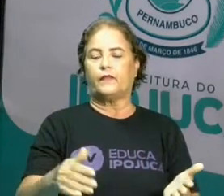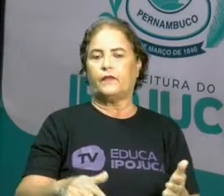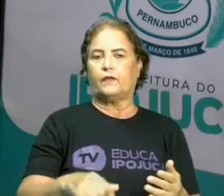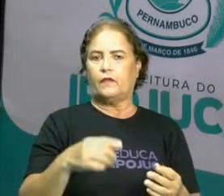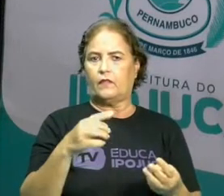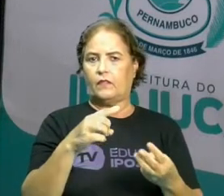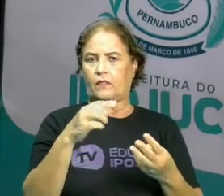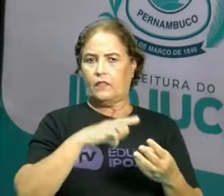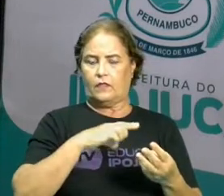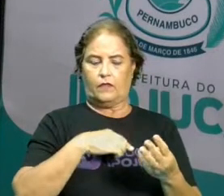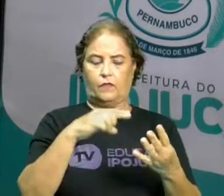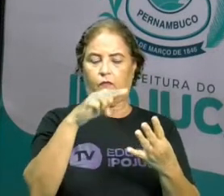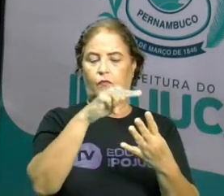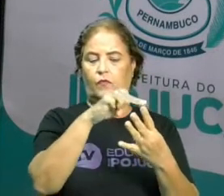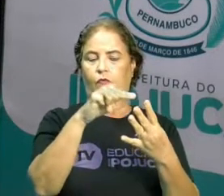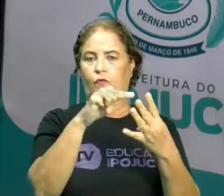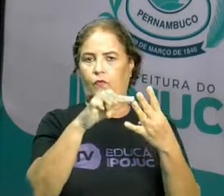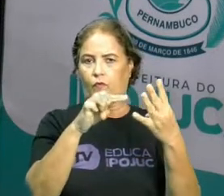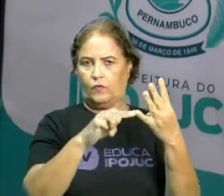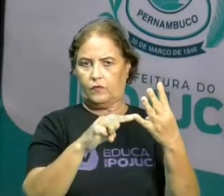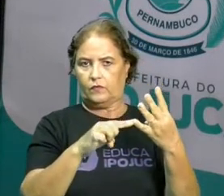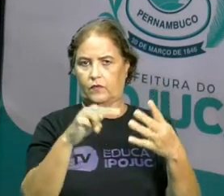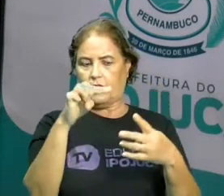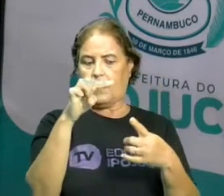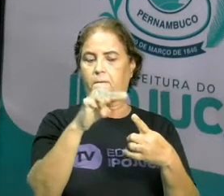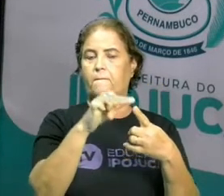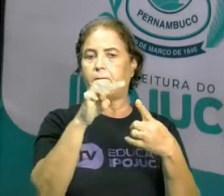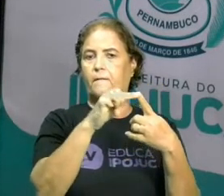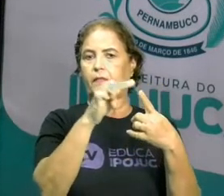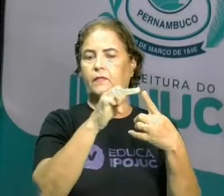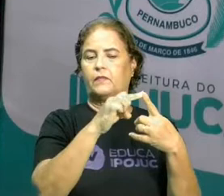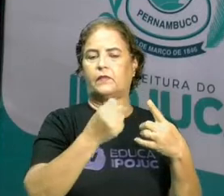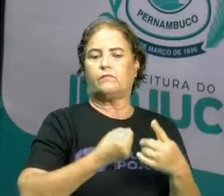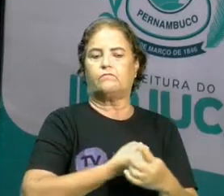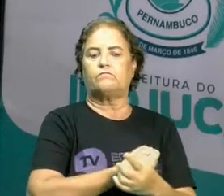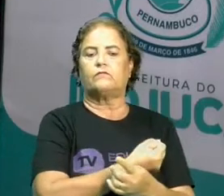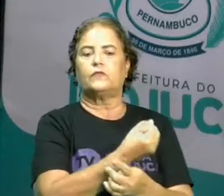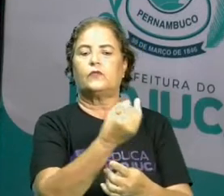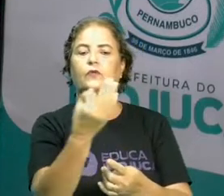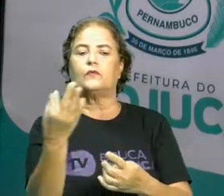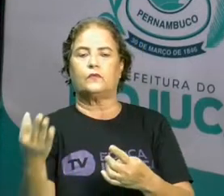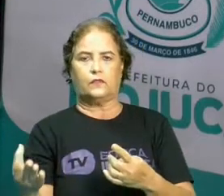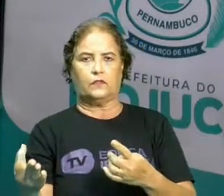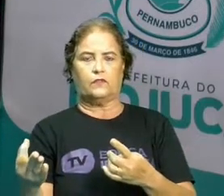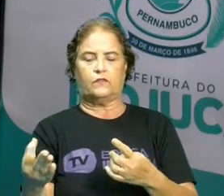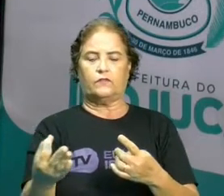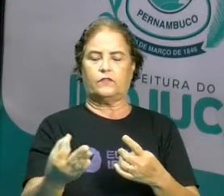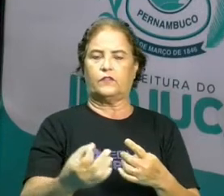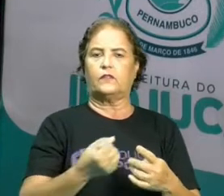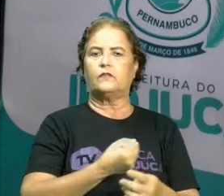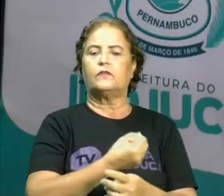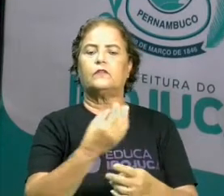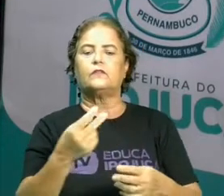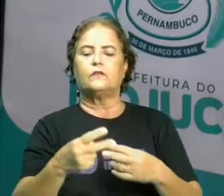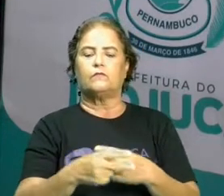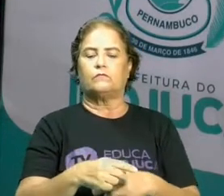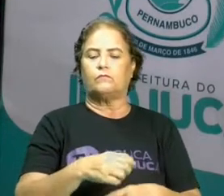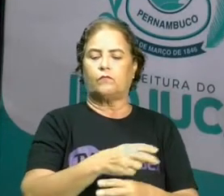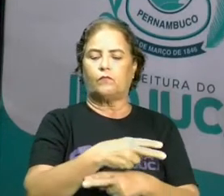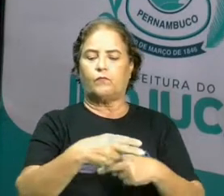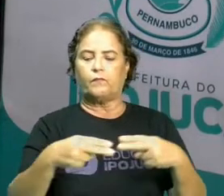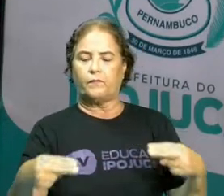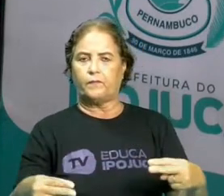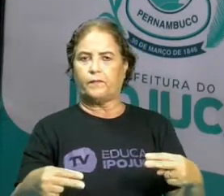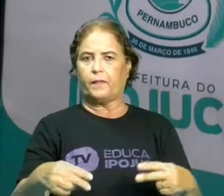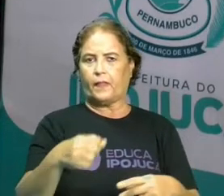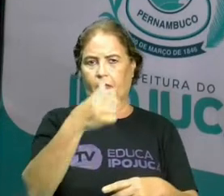delas é quantificar, dizer a quantidade de objetos, de pessoas que nós podemos ter